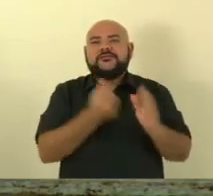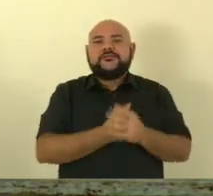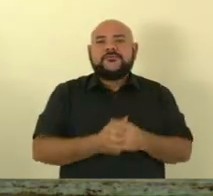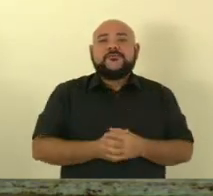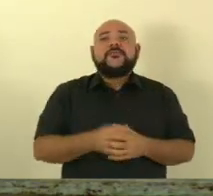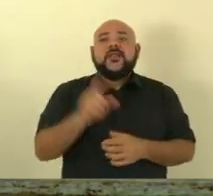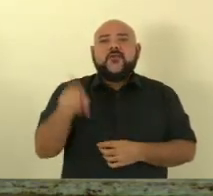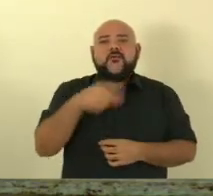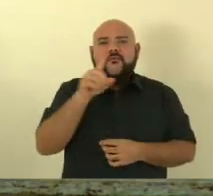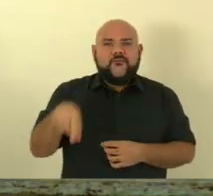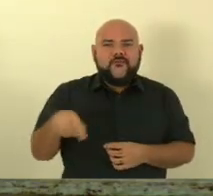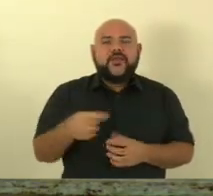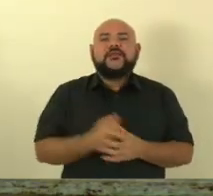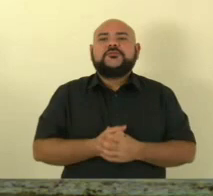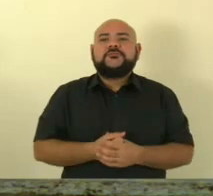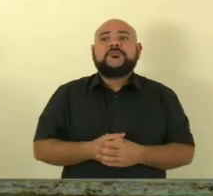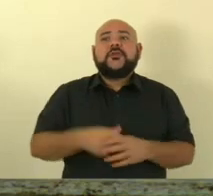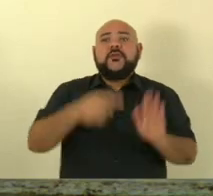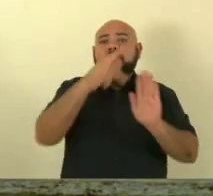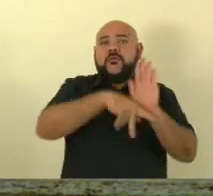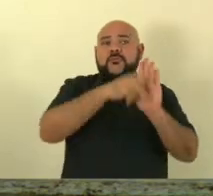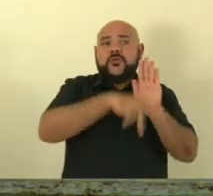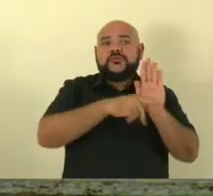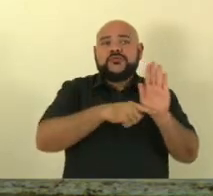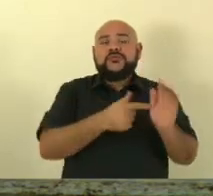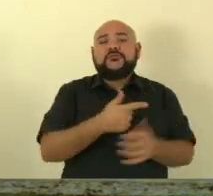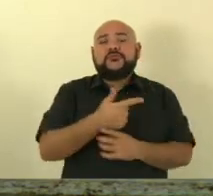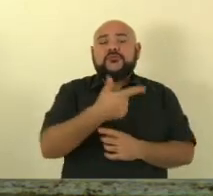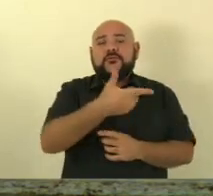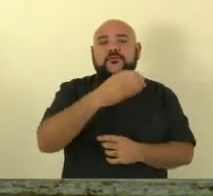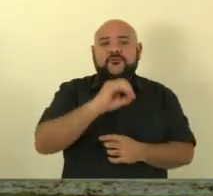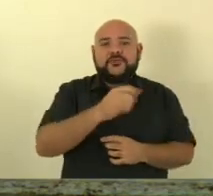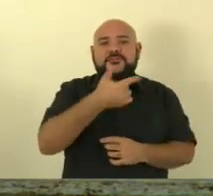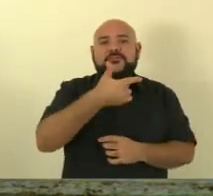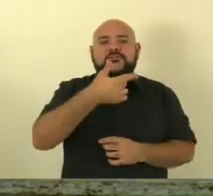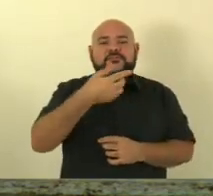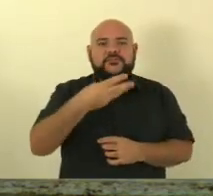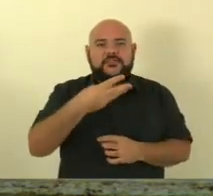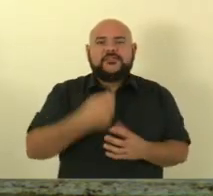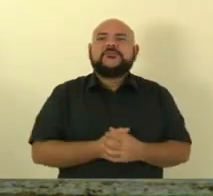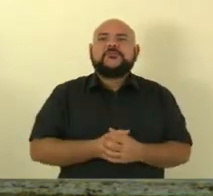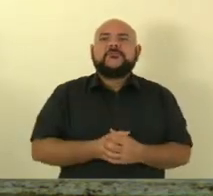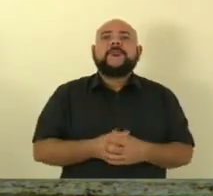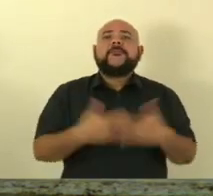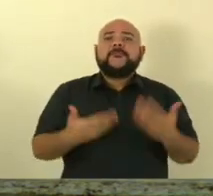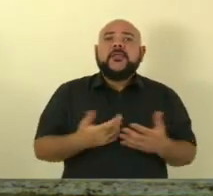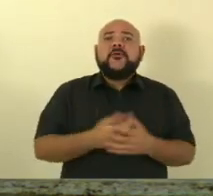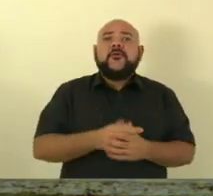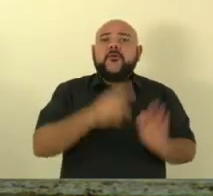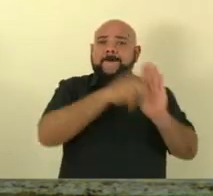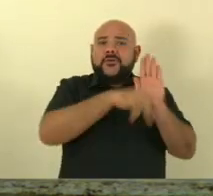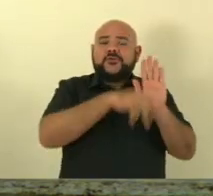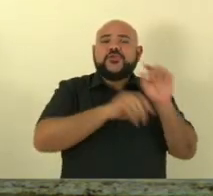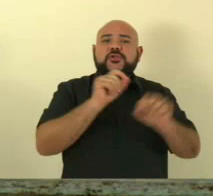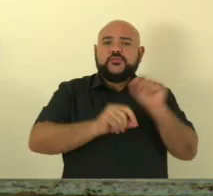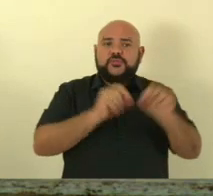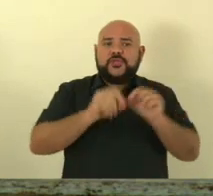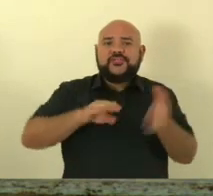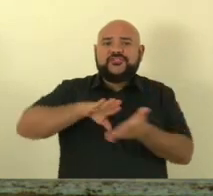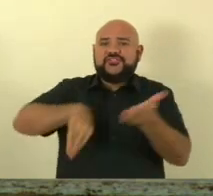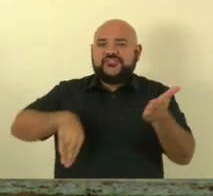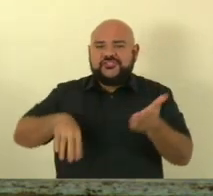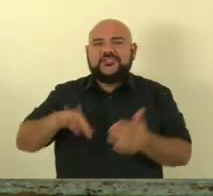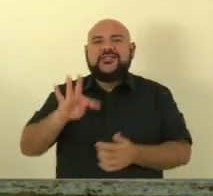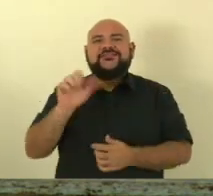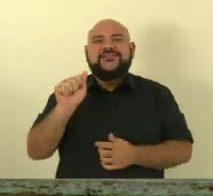total ao projeto 20-2023, de autoria do deputado Vandinho Leite, que isenta de taxa de esgoto todos